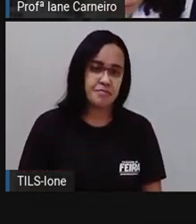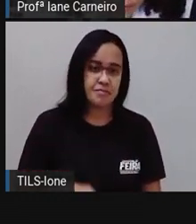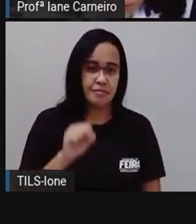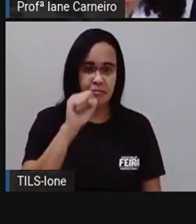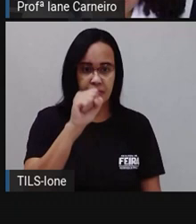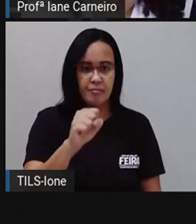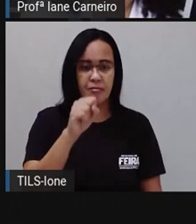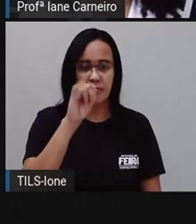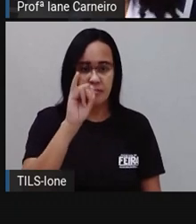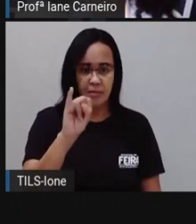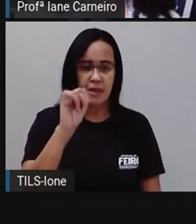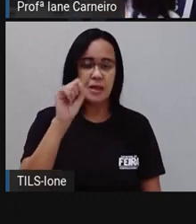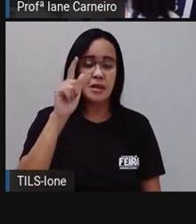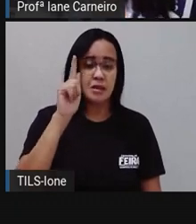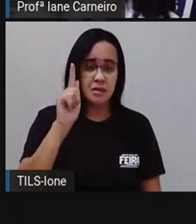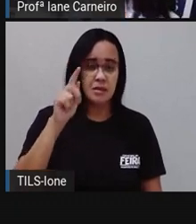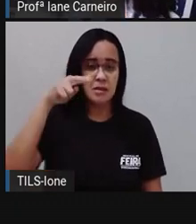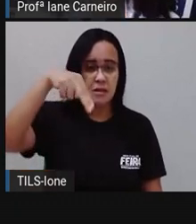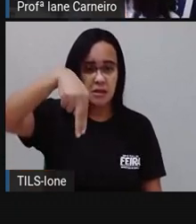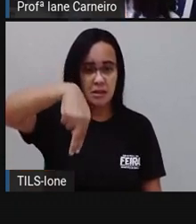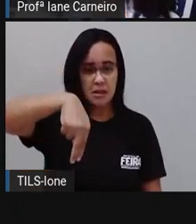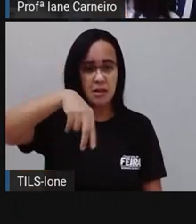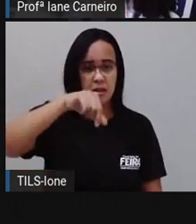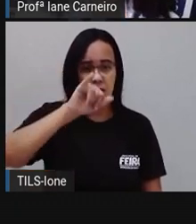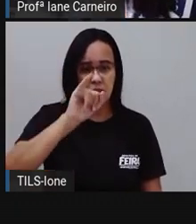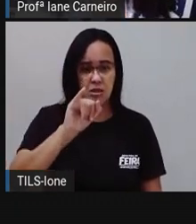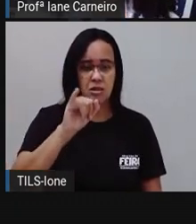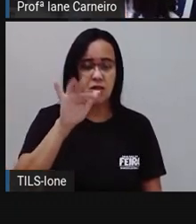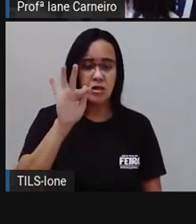significado. Tá rimando com que palavra?